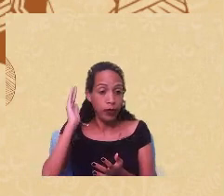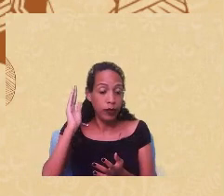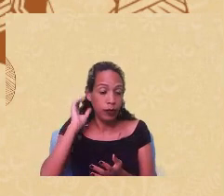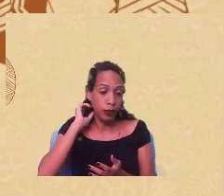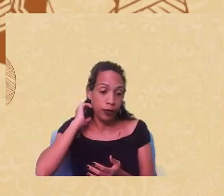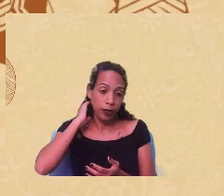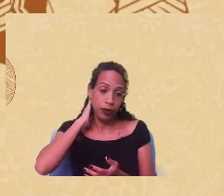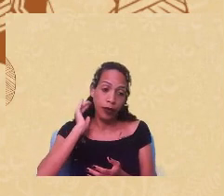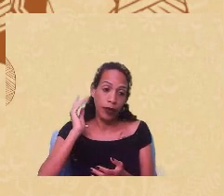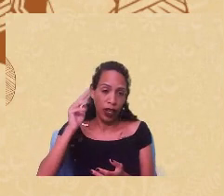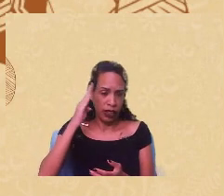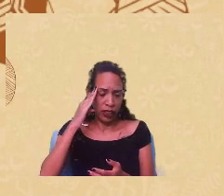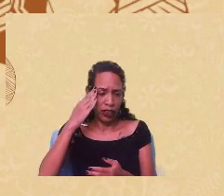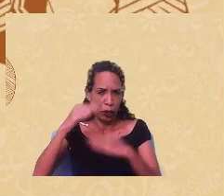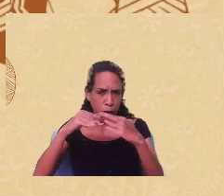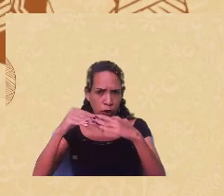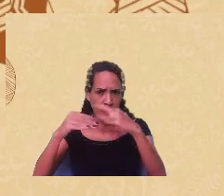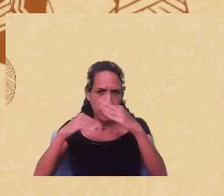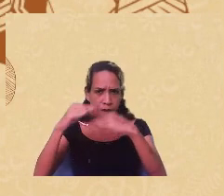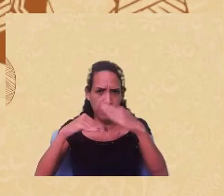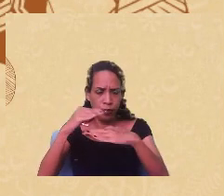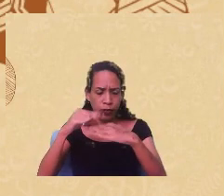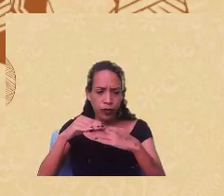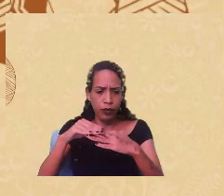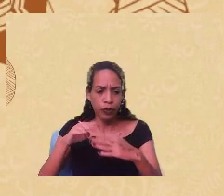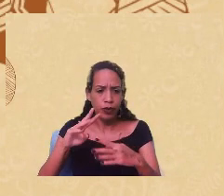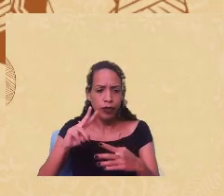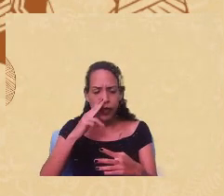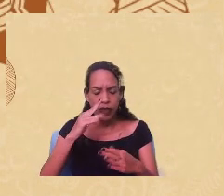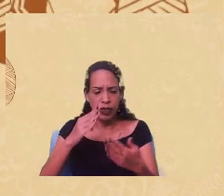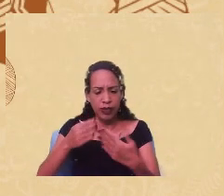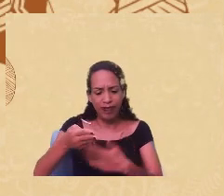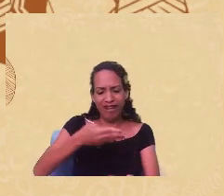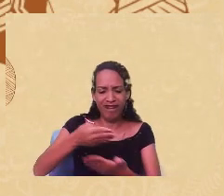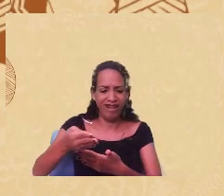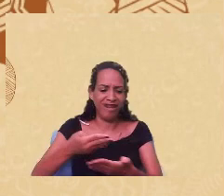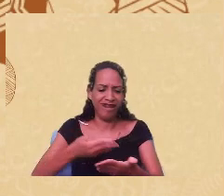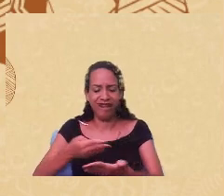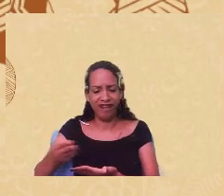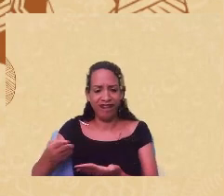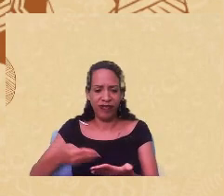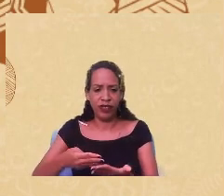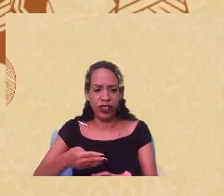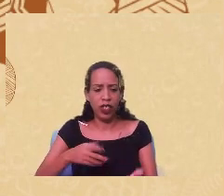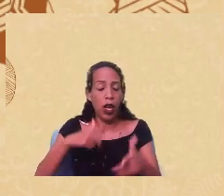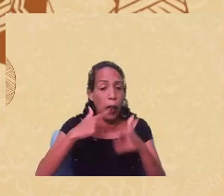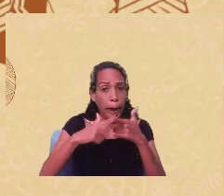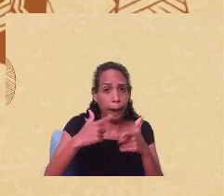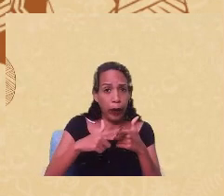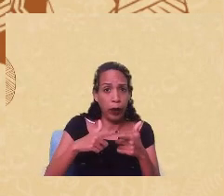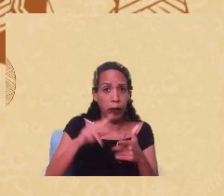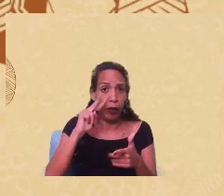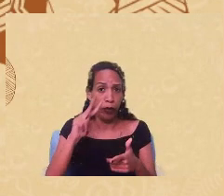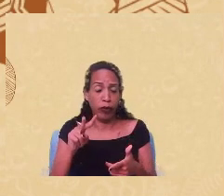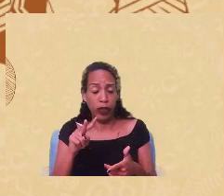processo é um processo que ele é contraditório para a adopção o problema é que eu vejo isso isso é